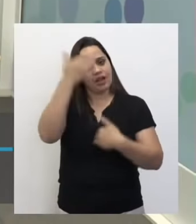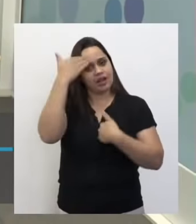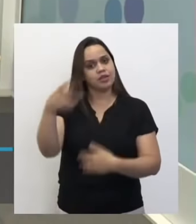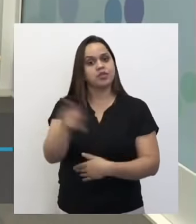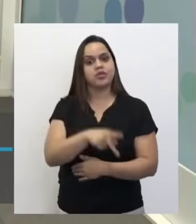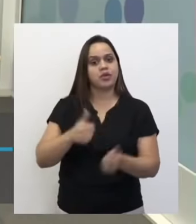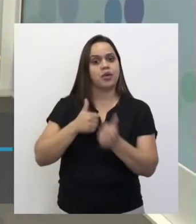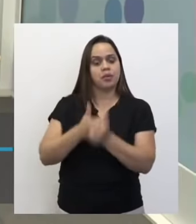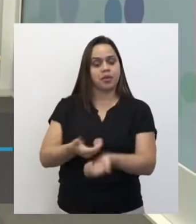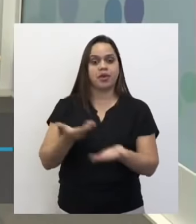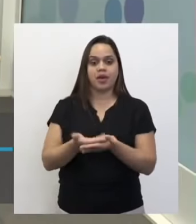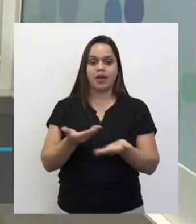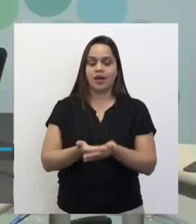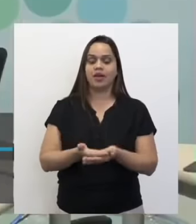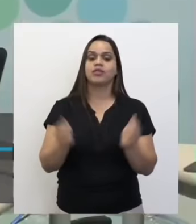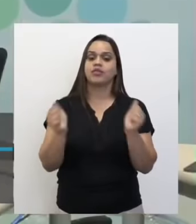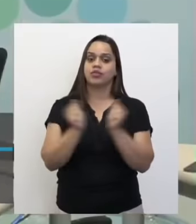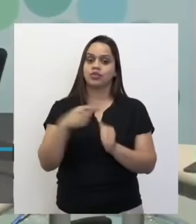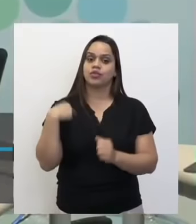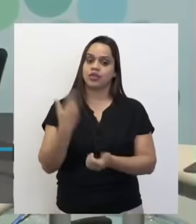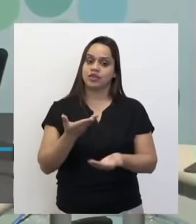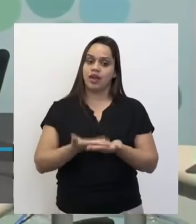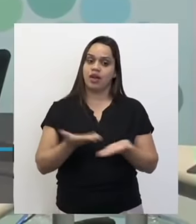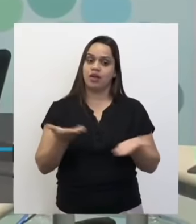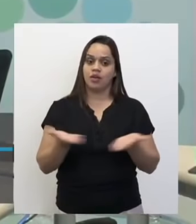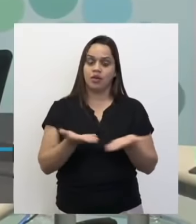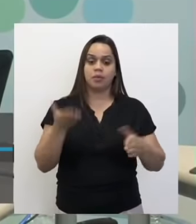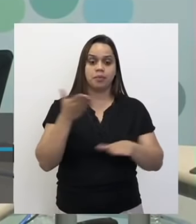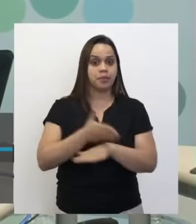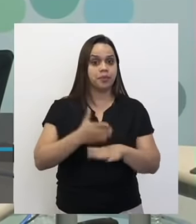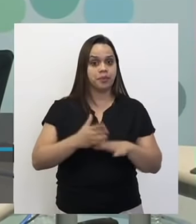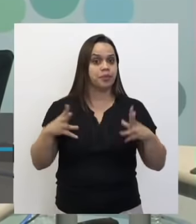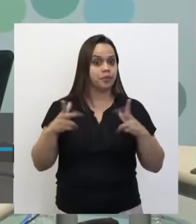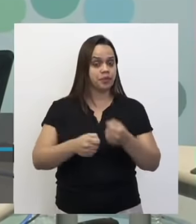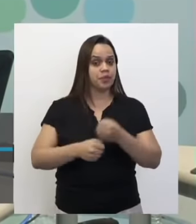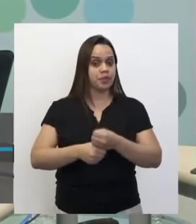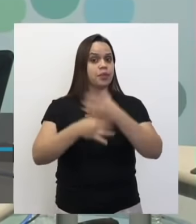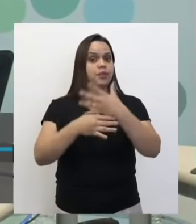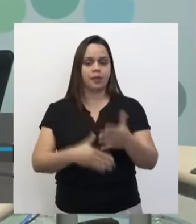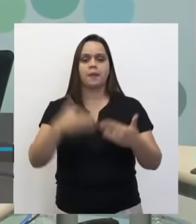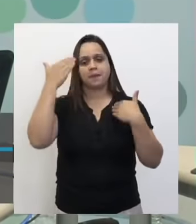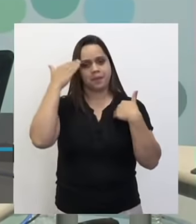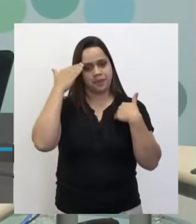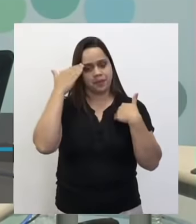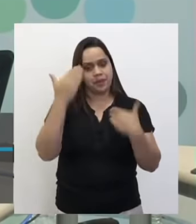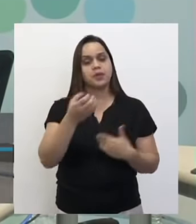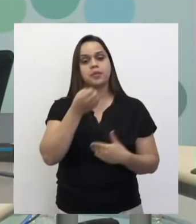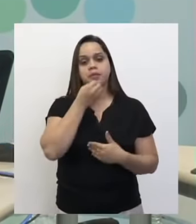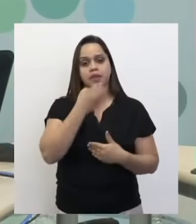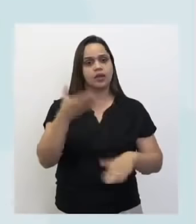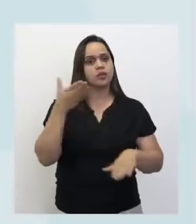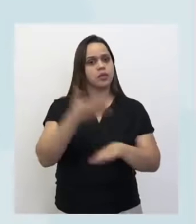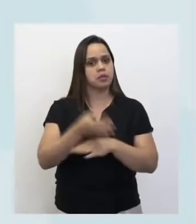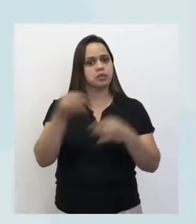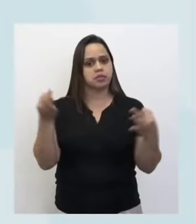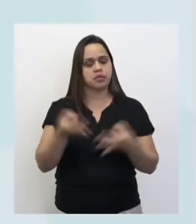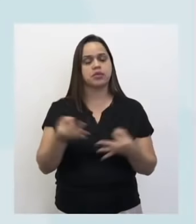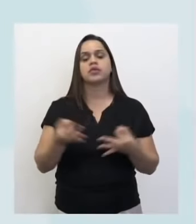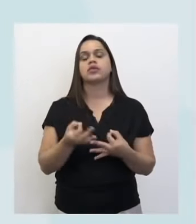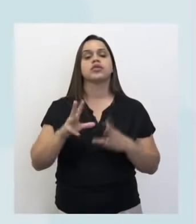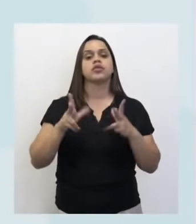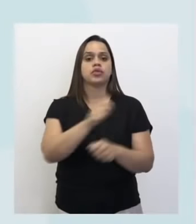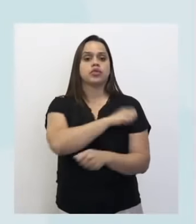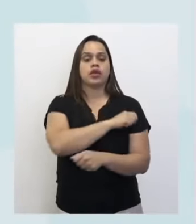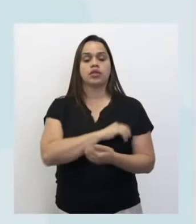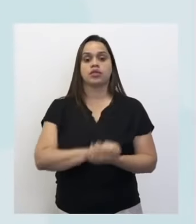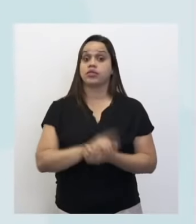professores que prestigiaram a nossa aula de hoje, as participações do chat muito bem feitas ali pelos alunos.